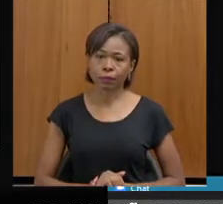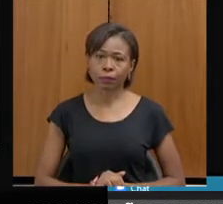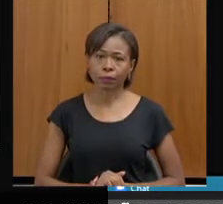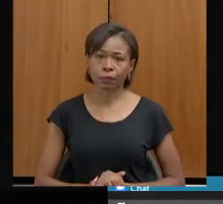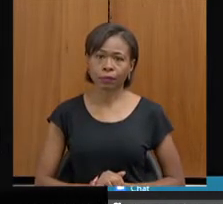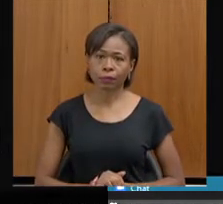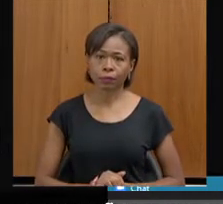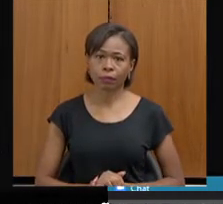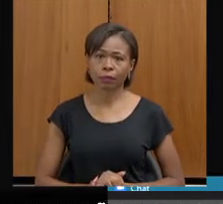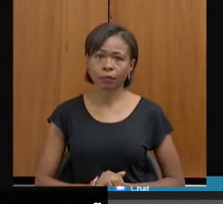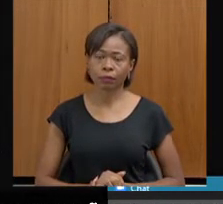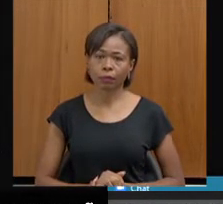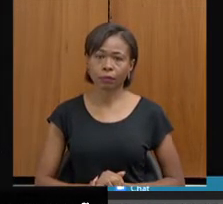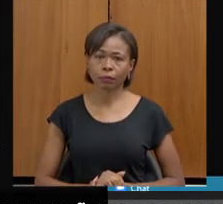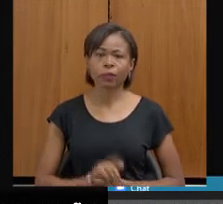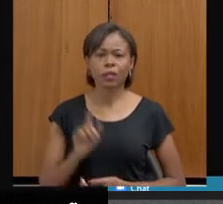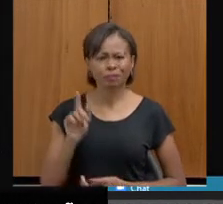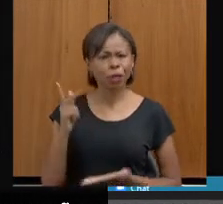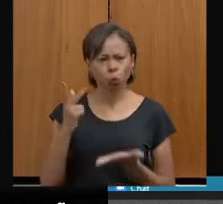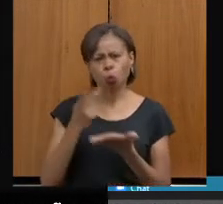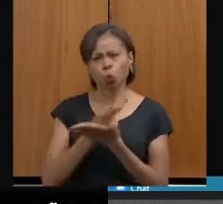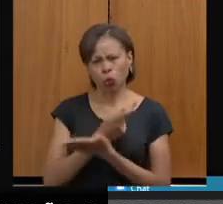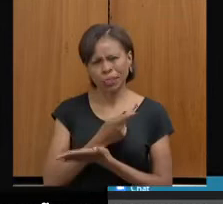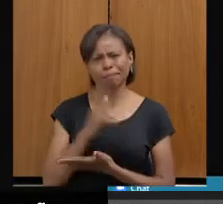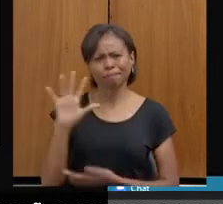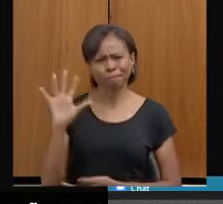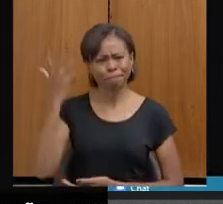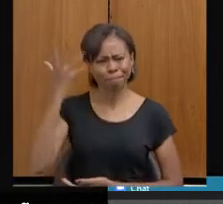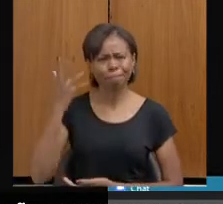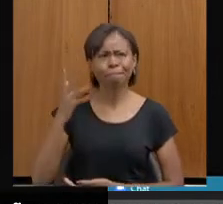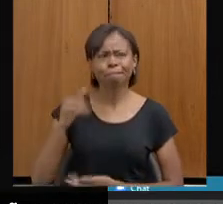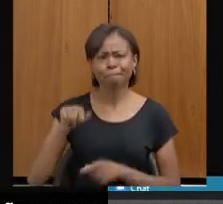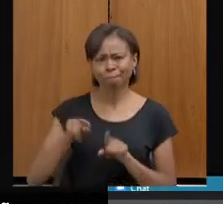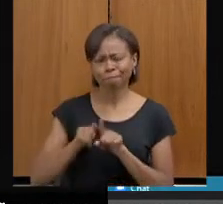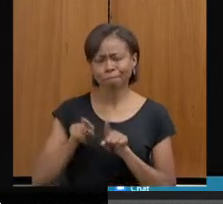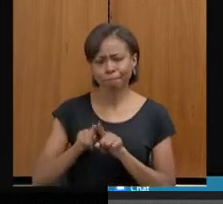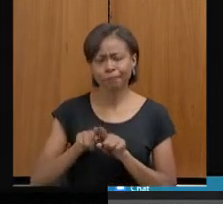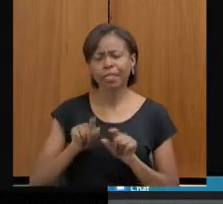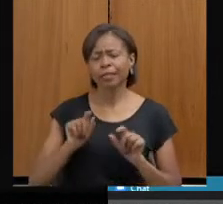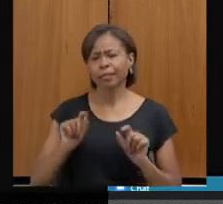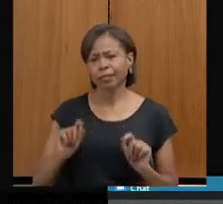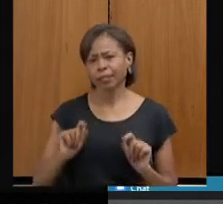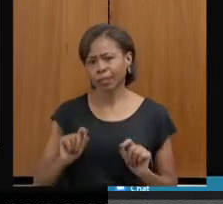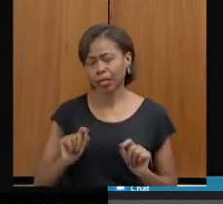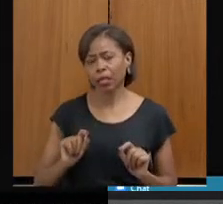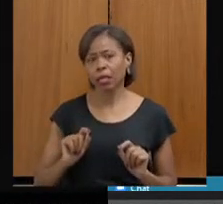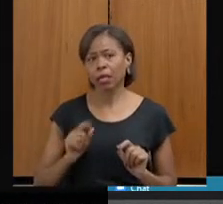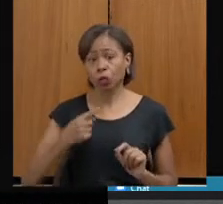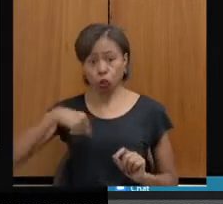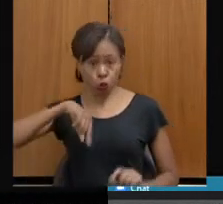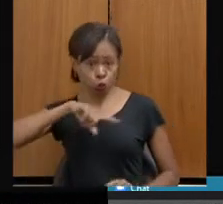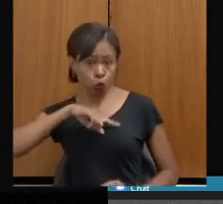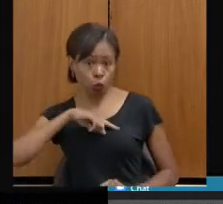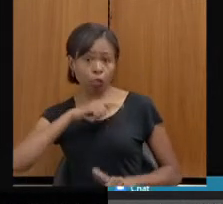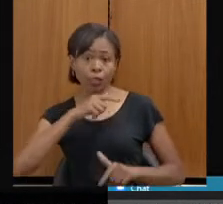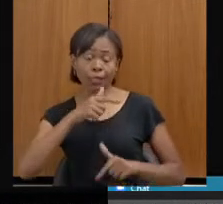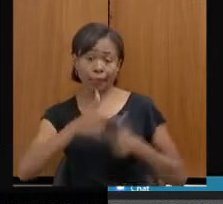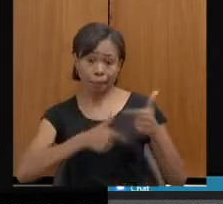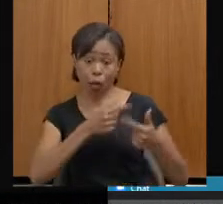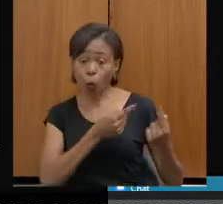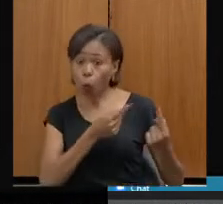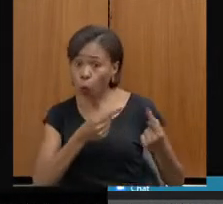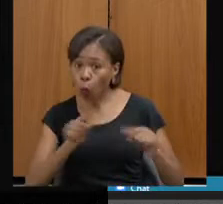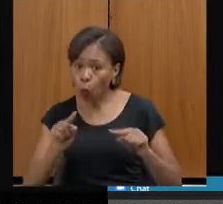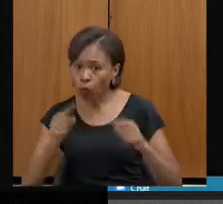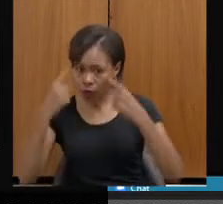situações também que aconteceram, que também favorecem o nosso trato da violência contra a